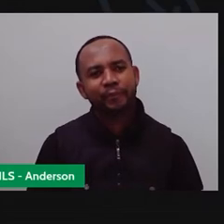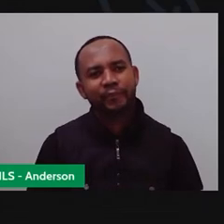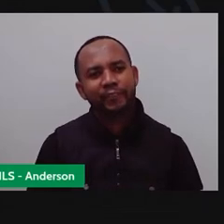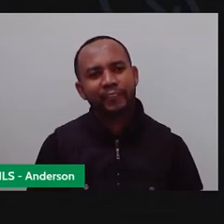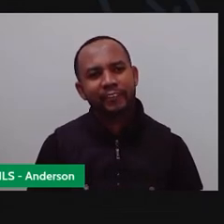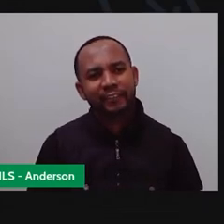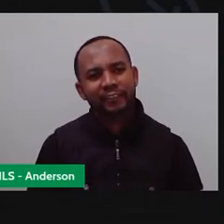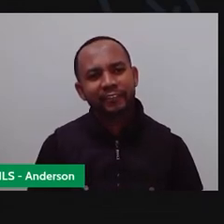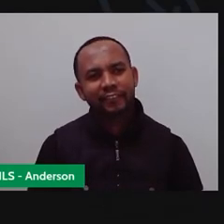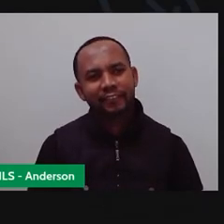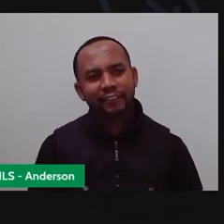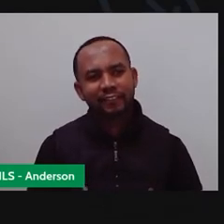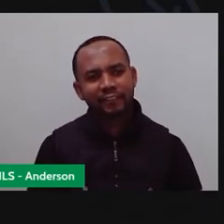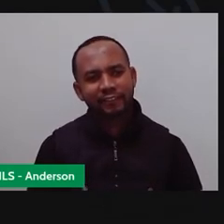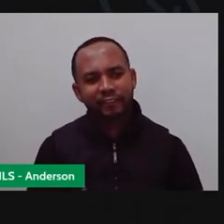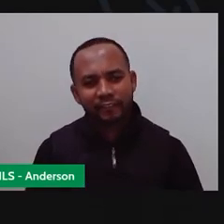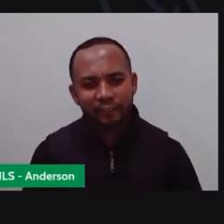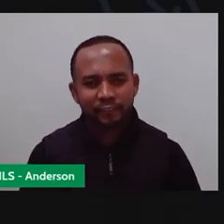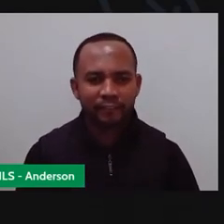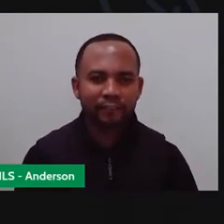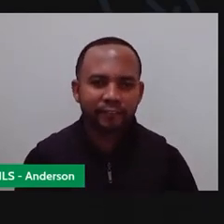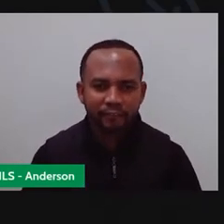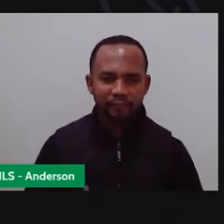Olha, a Anderson tá me chamando de desatenta.